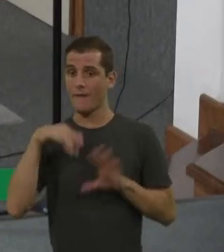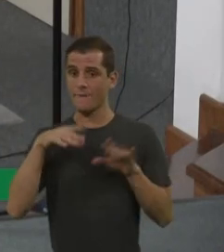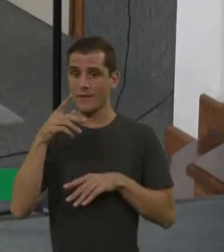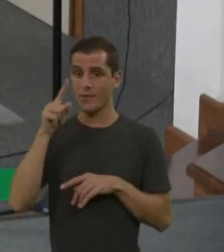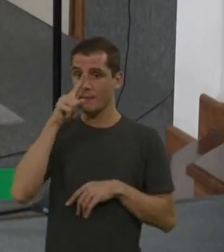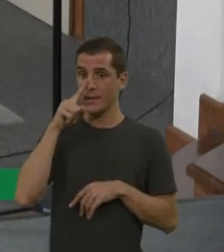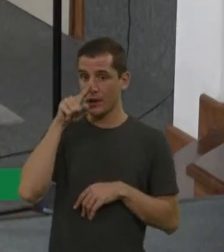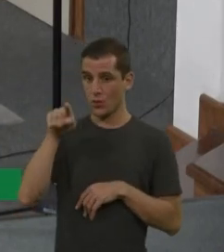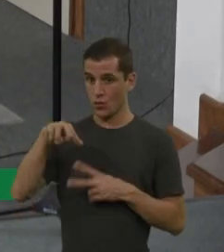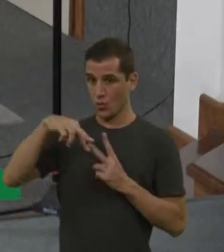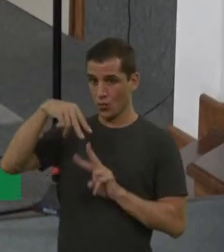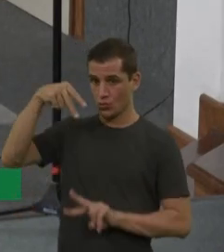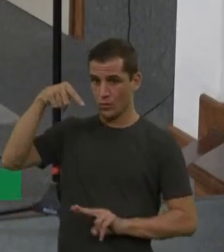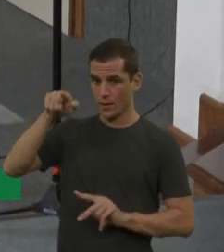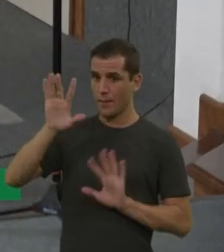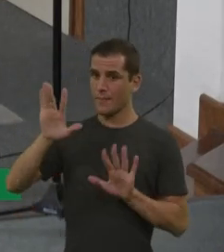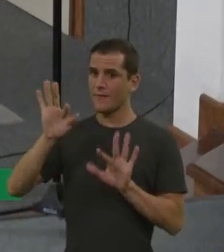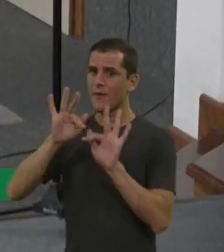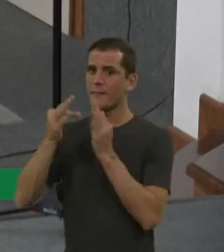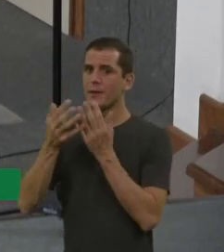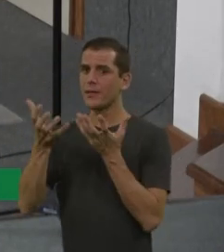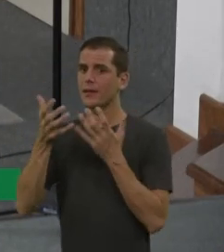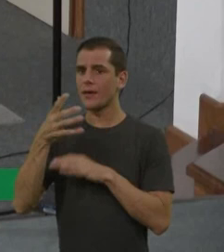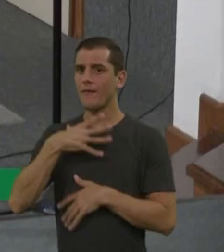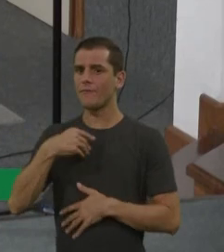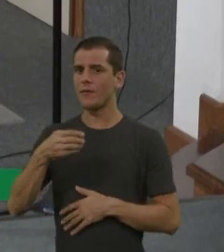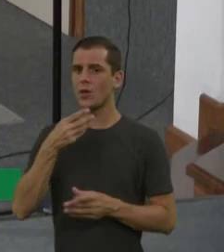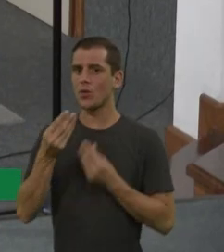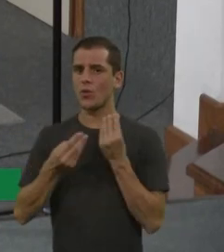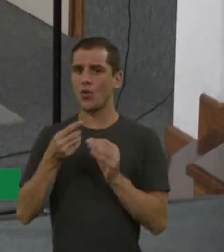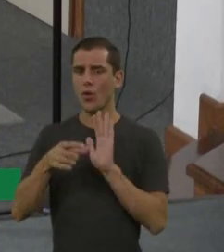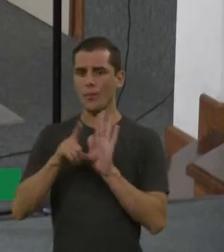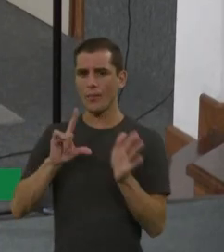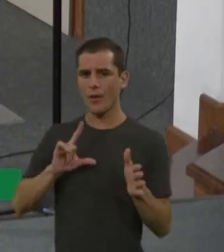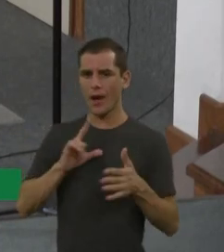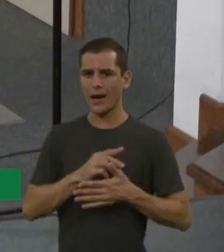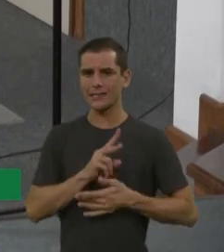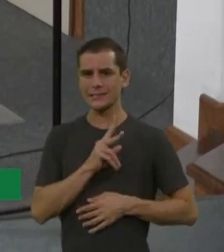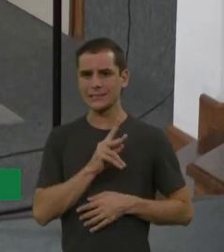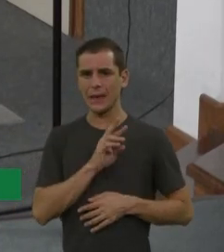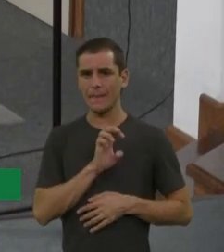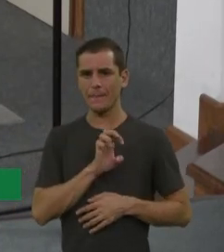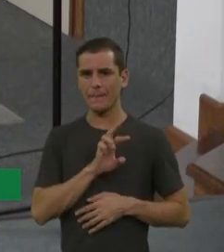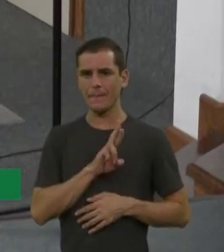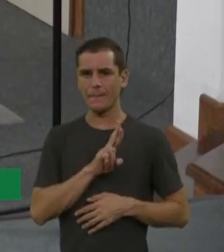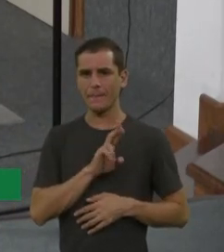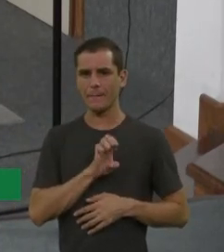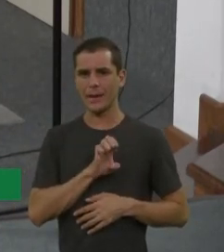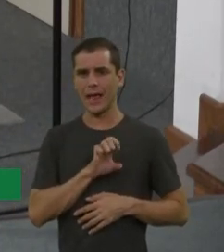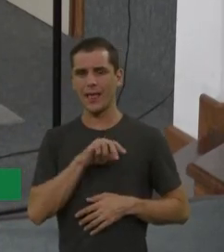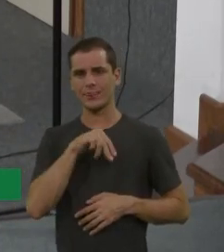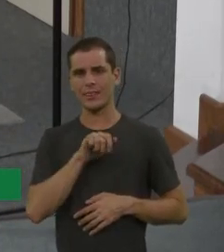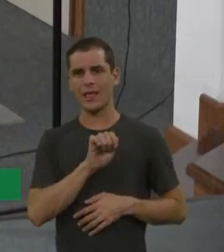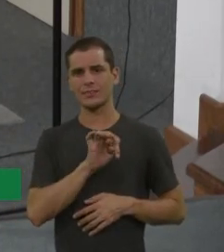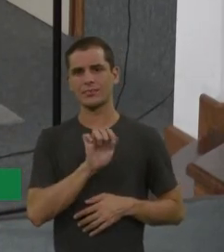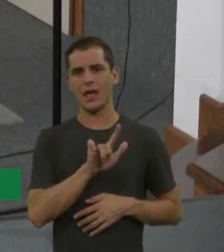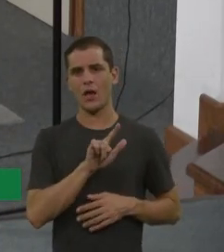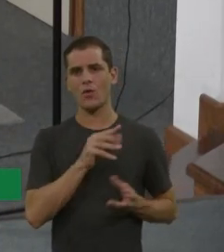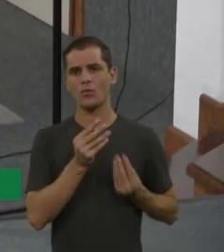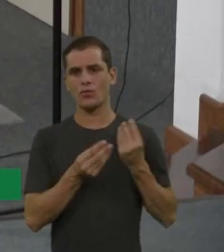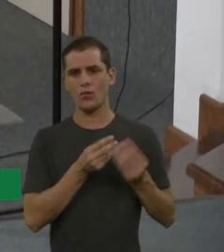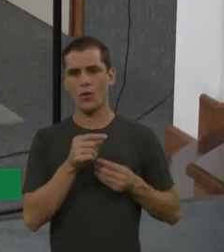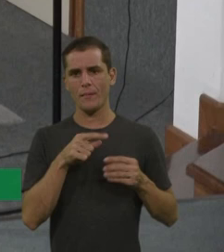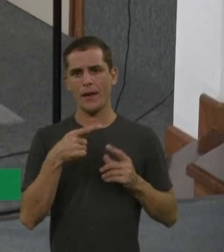filho, como é que eu vou fazer um diagnóstico pra Natal? Como é que eu vou fazer um diagnóstico pra implantação? Como é que eu vou fazer uma fertilização? Você tem que ir pra